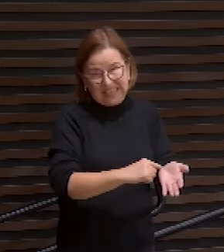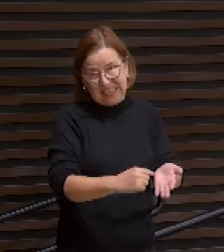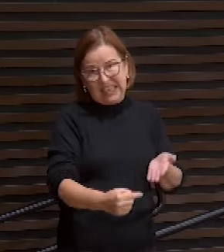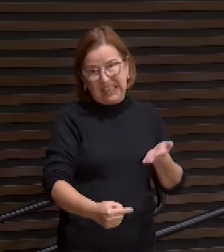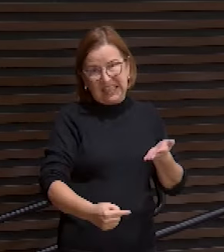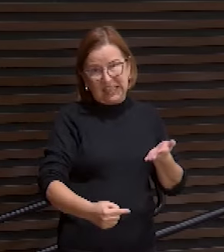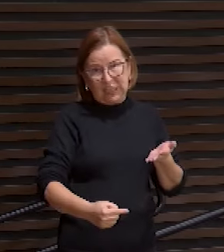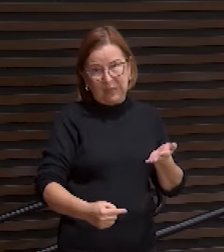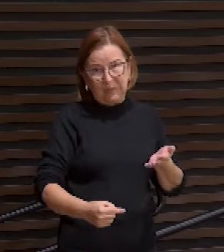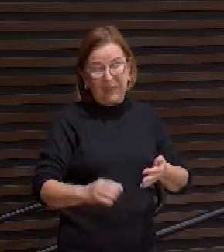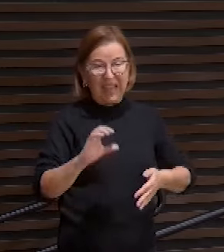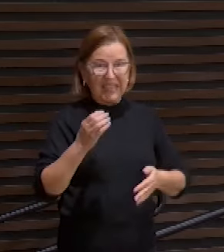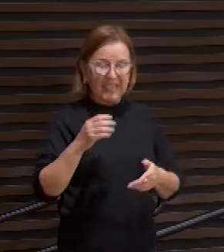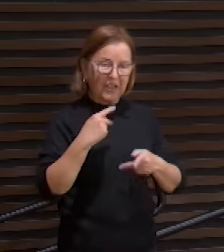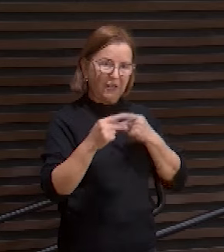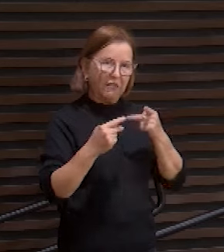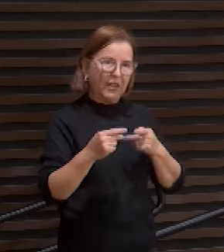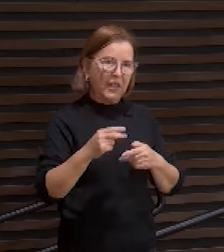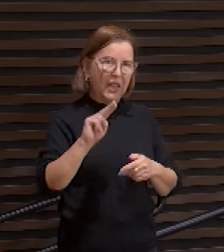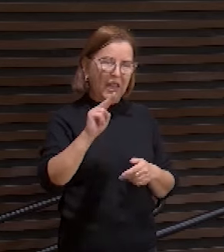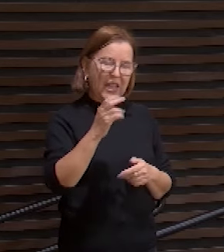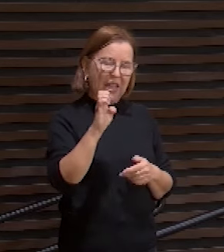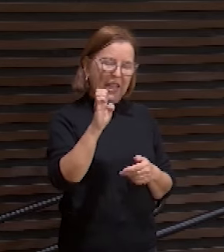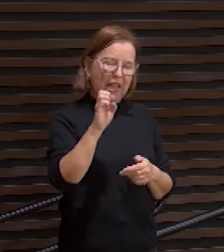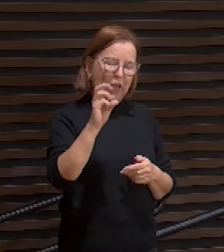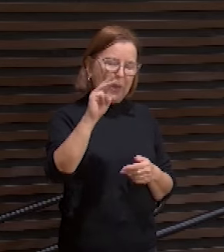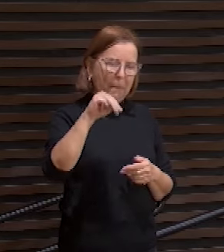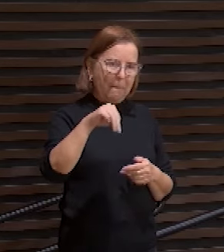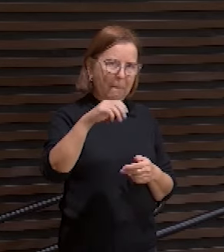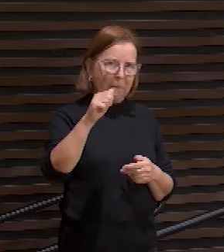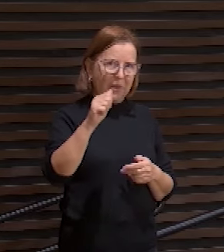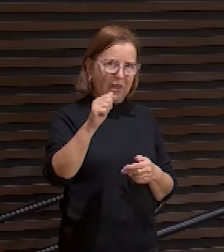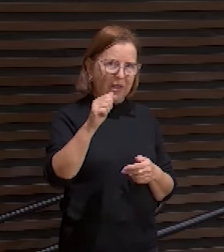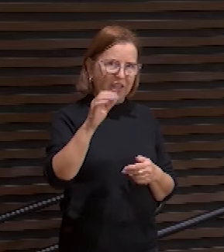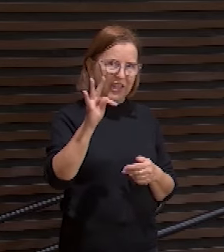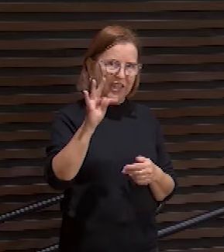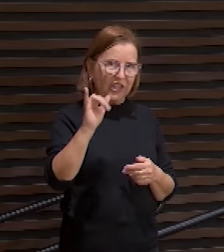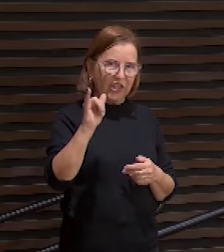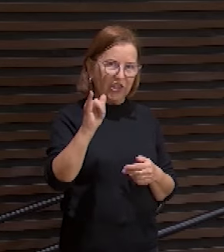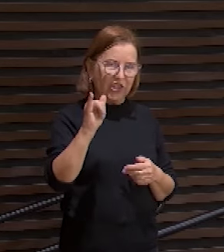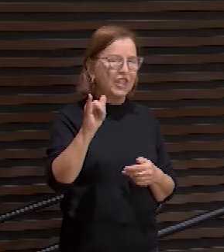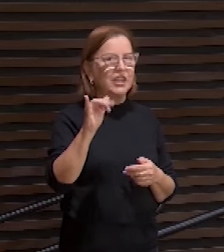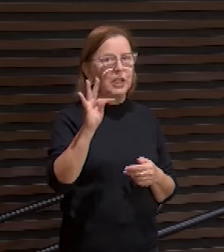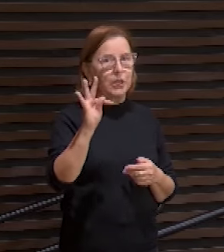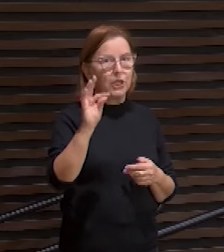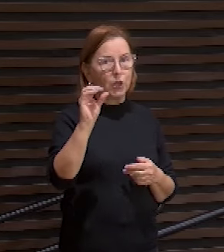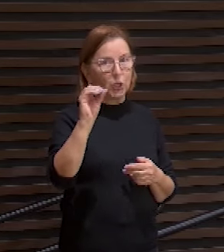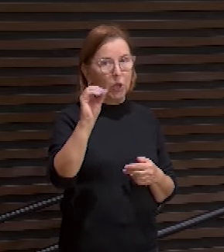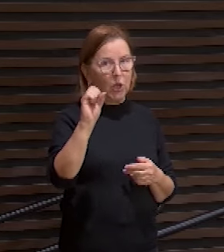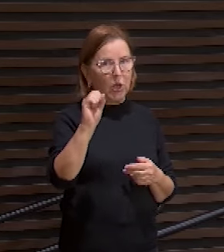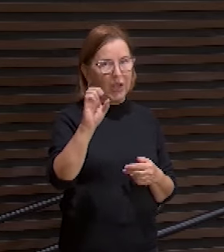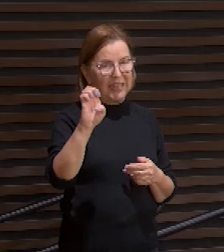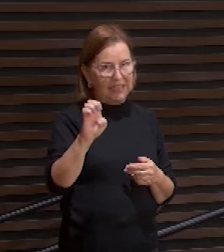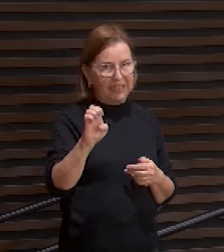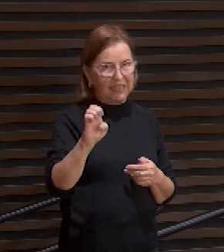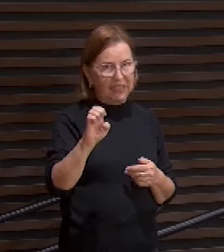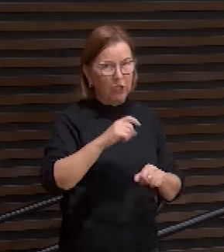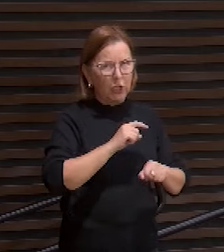hematidrose. É uma situação que acontece muito raramente em situações de estresse